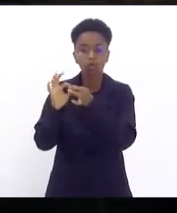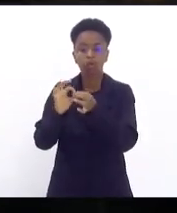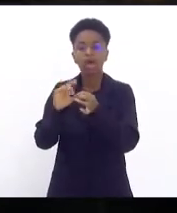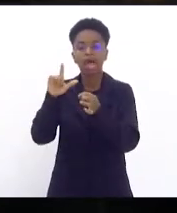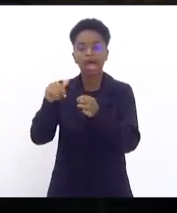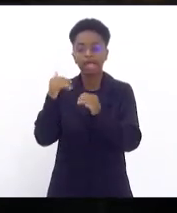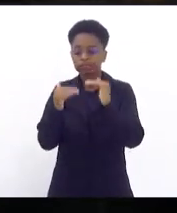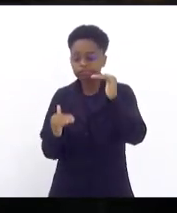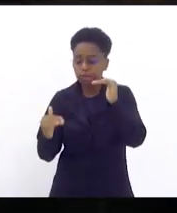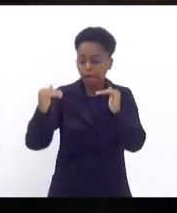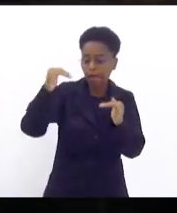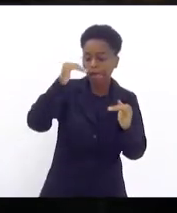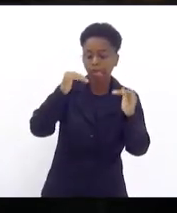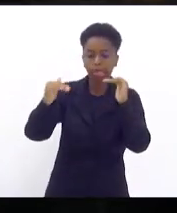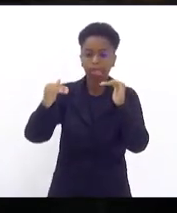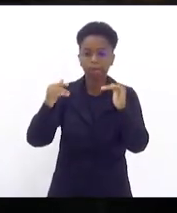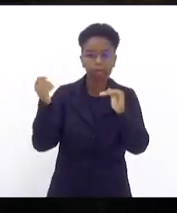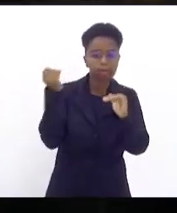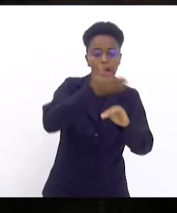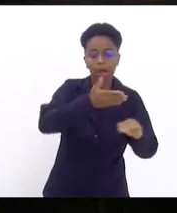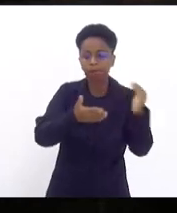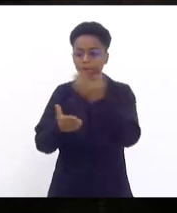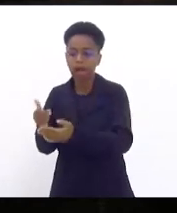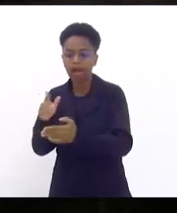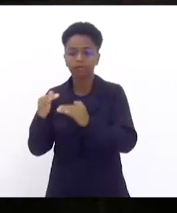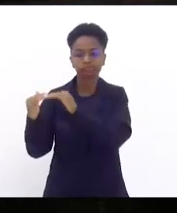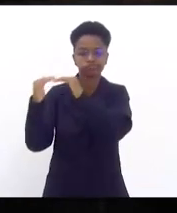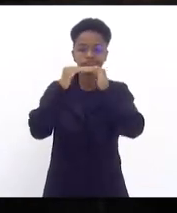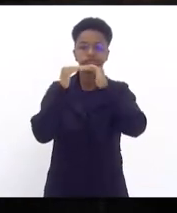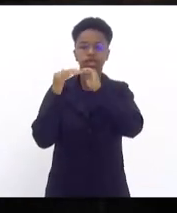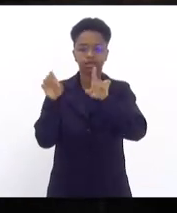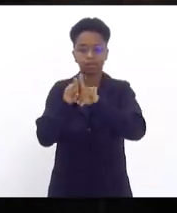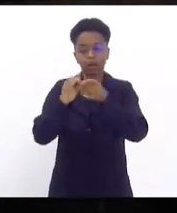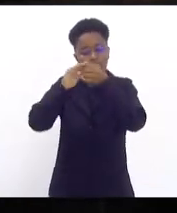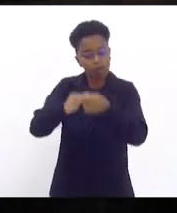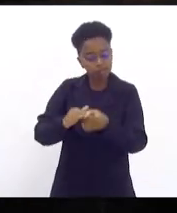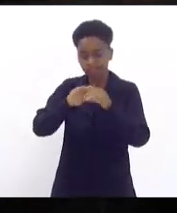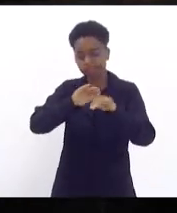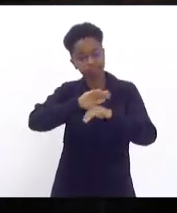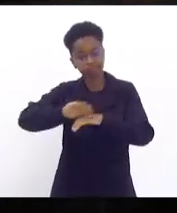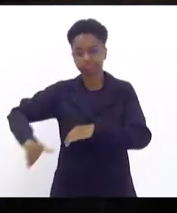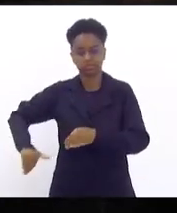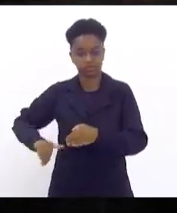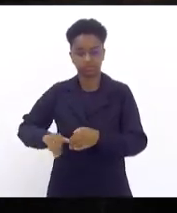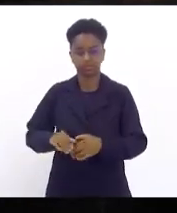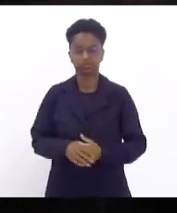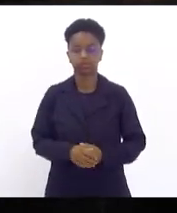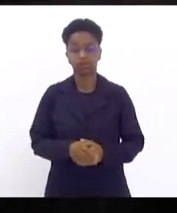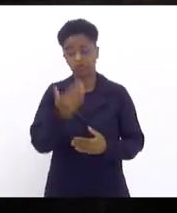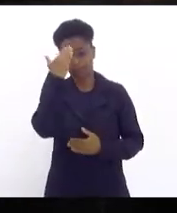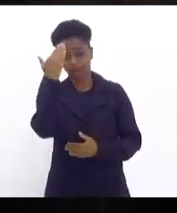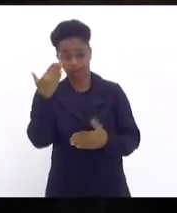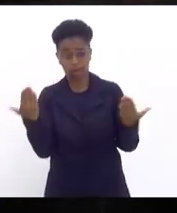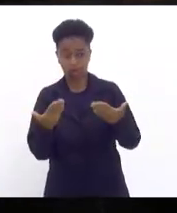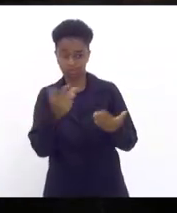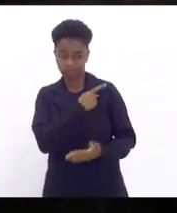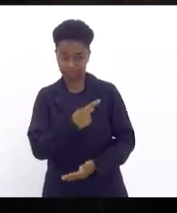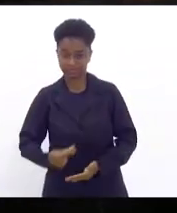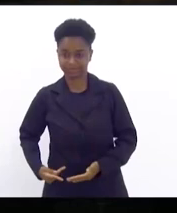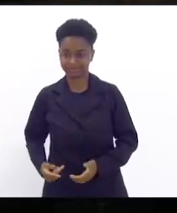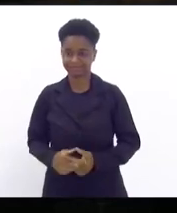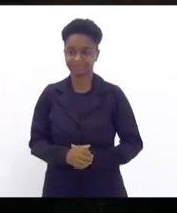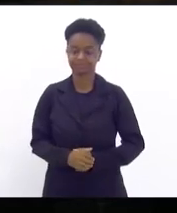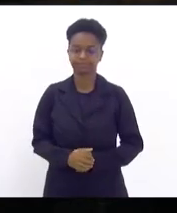desigualdades e de todas as opressões às mulheres. Obrigada por estar aí nos presidindo hoje. Bom,